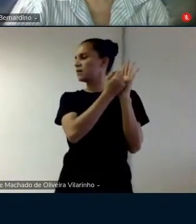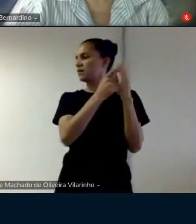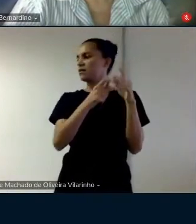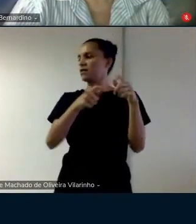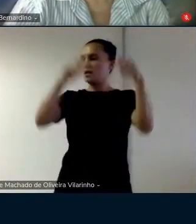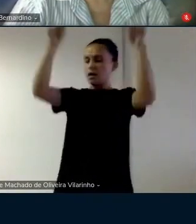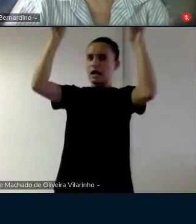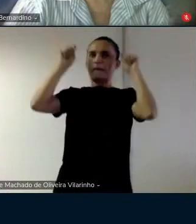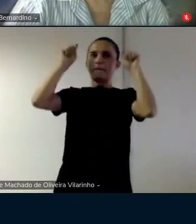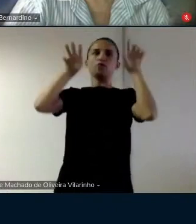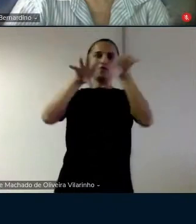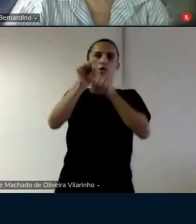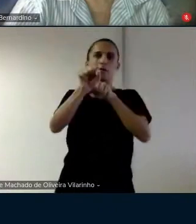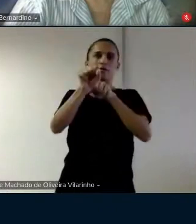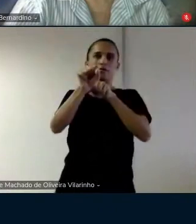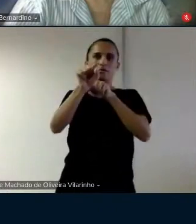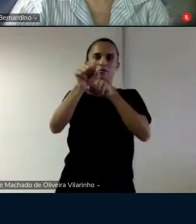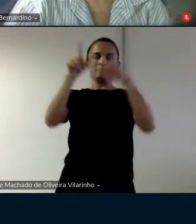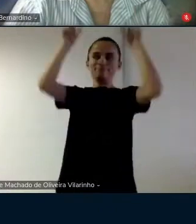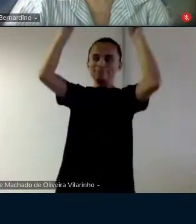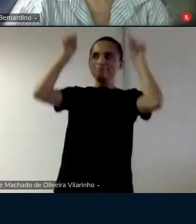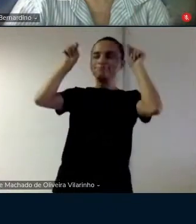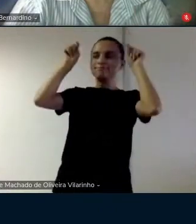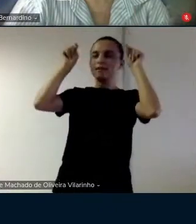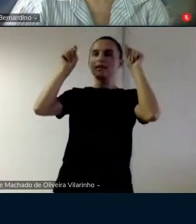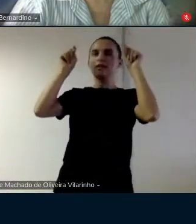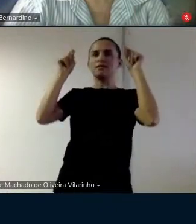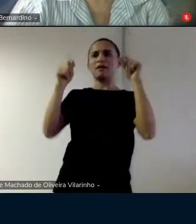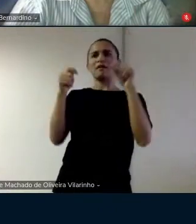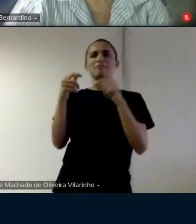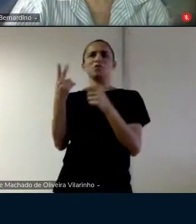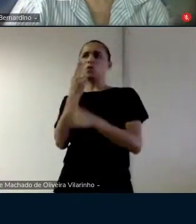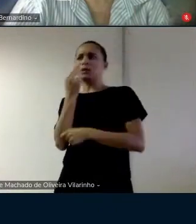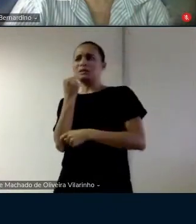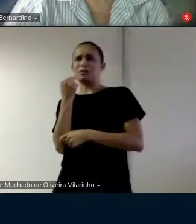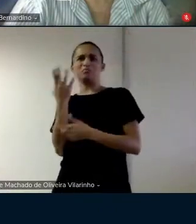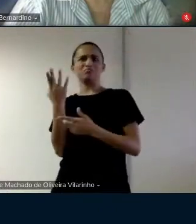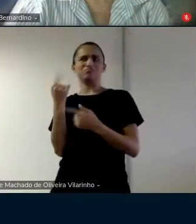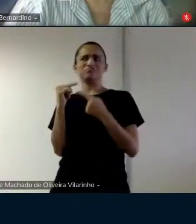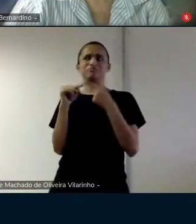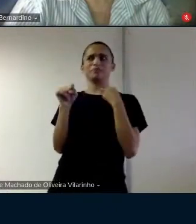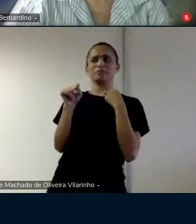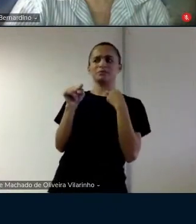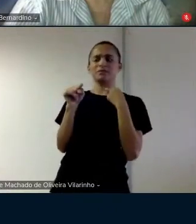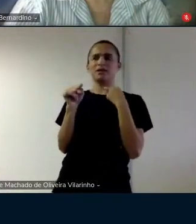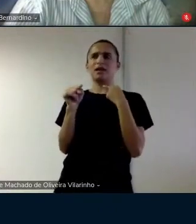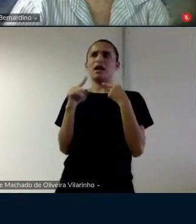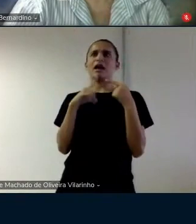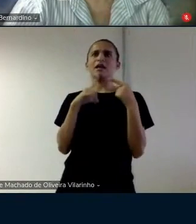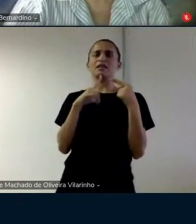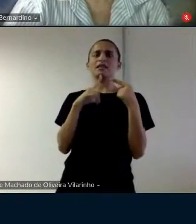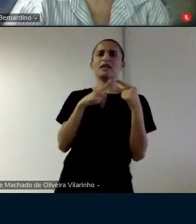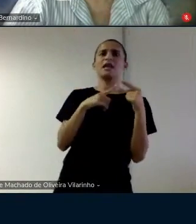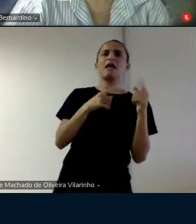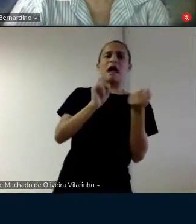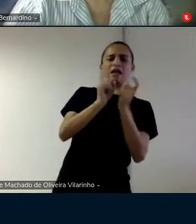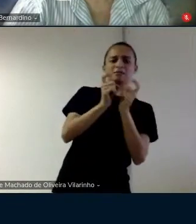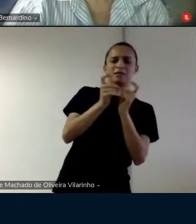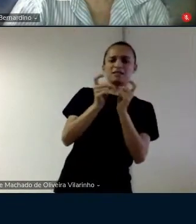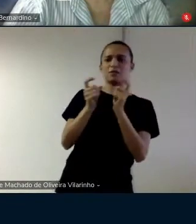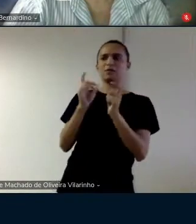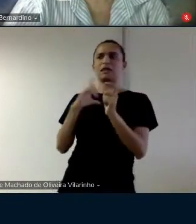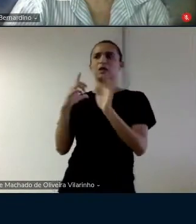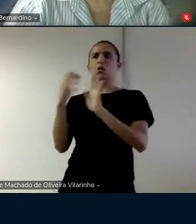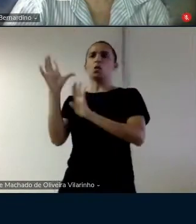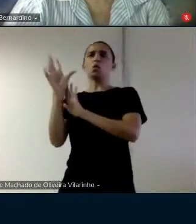o capelo o capelo associado à nutrição aí vem a administração associada à tesoura e